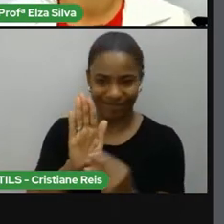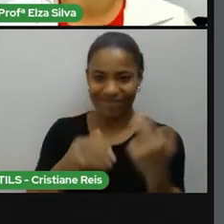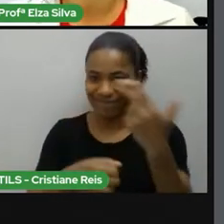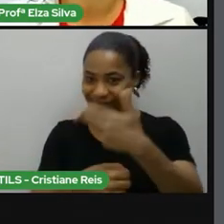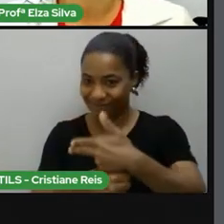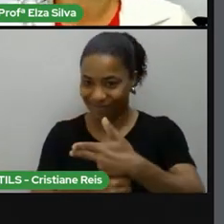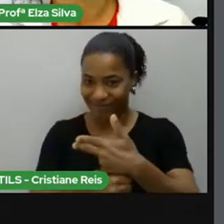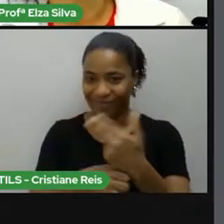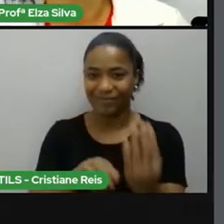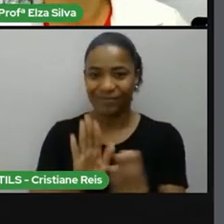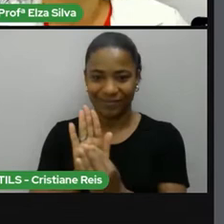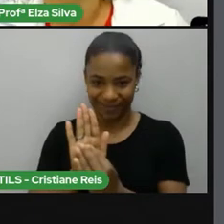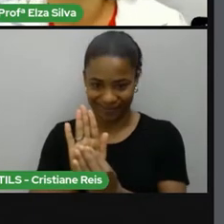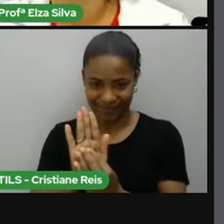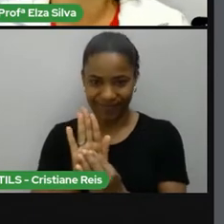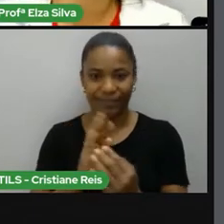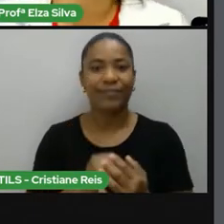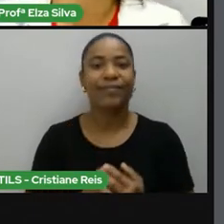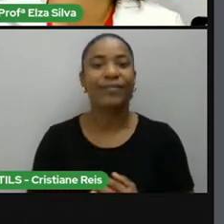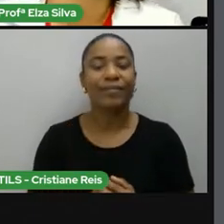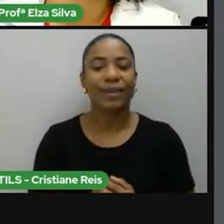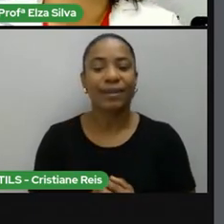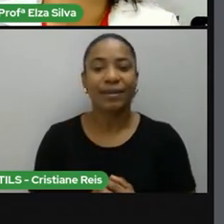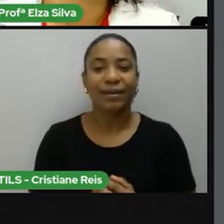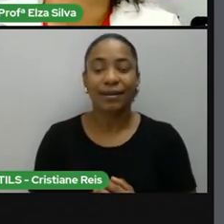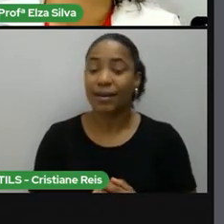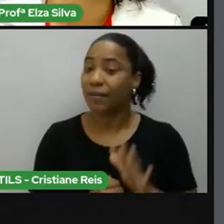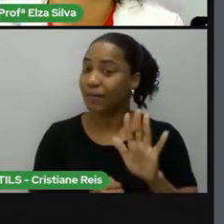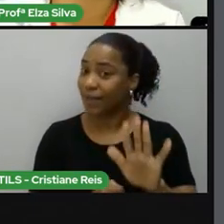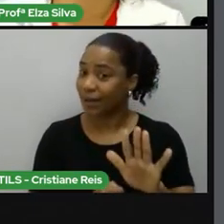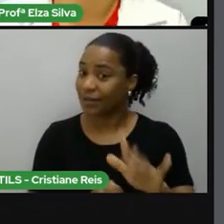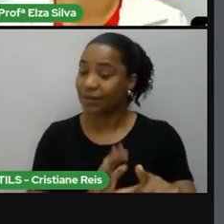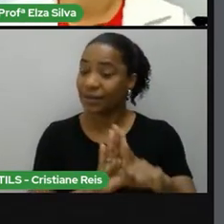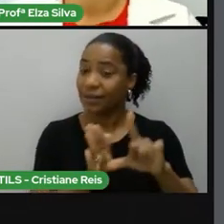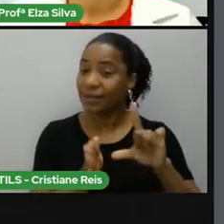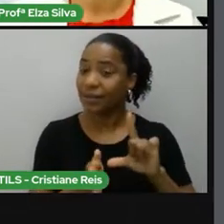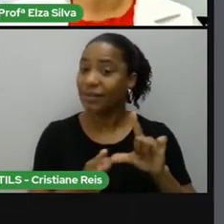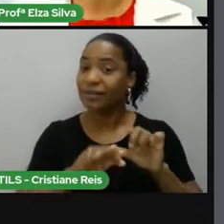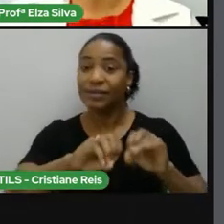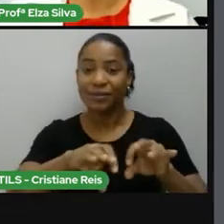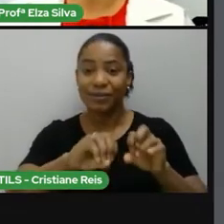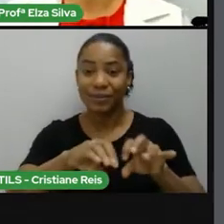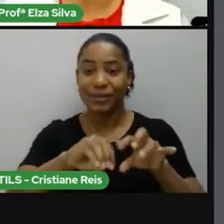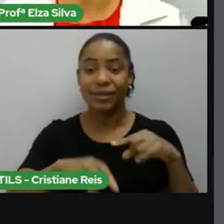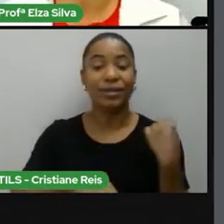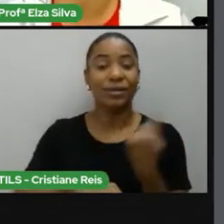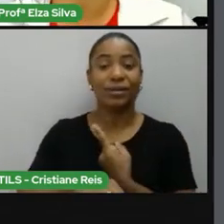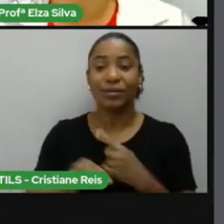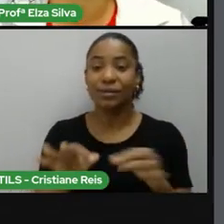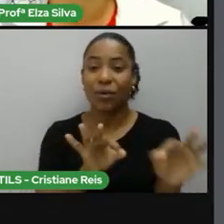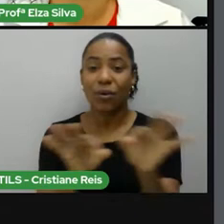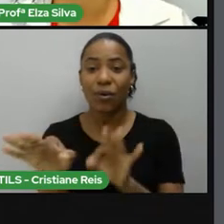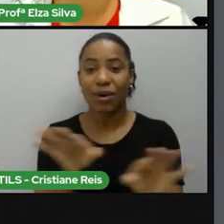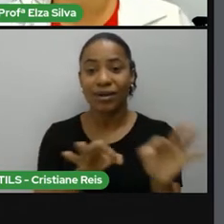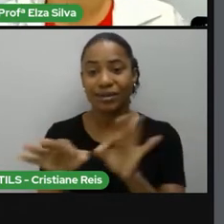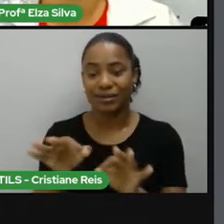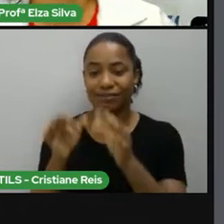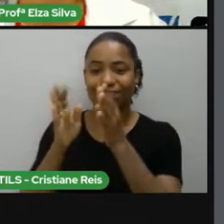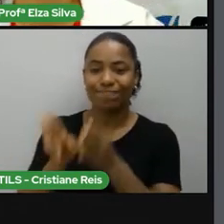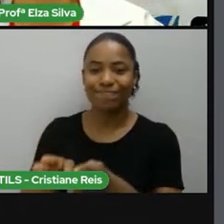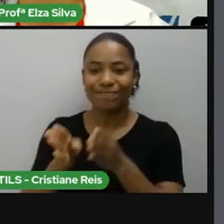Mas é importante, antes de darmos início à nossa aula, que a gente se organize para